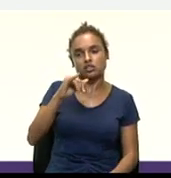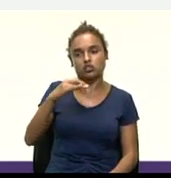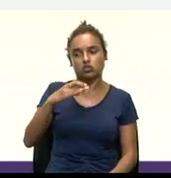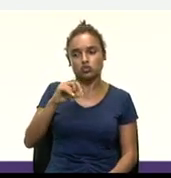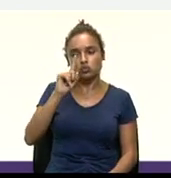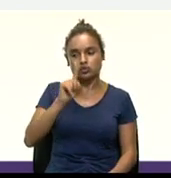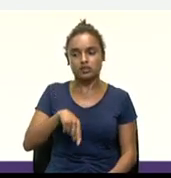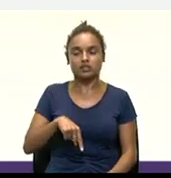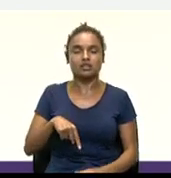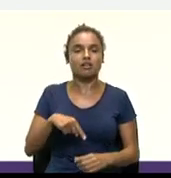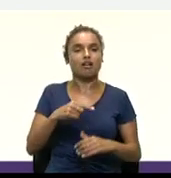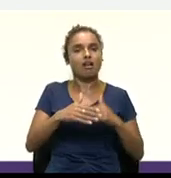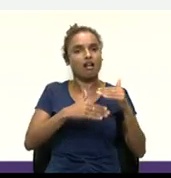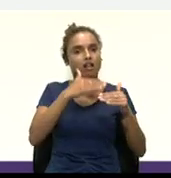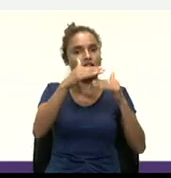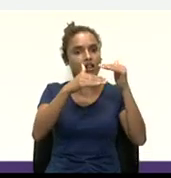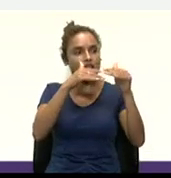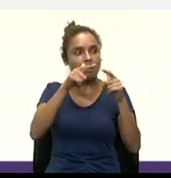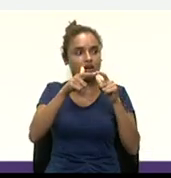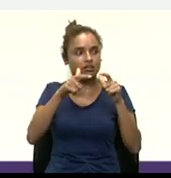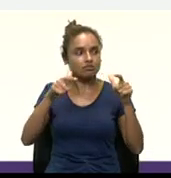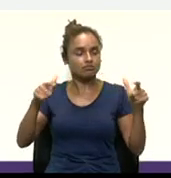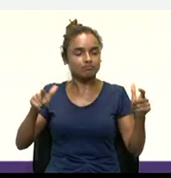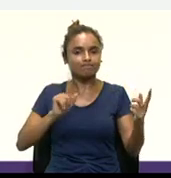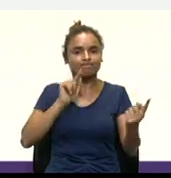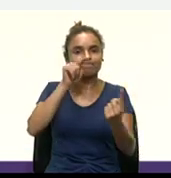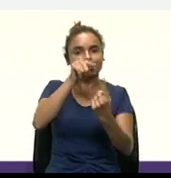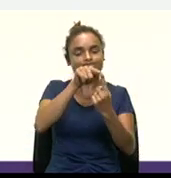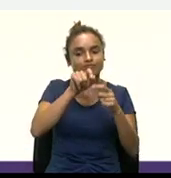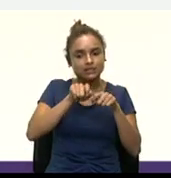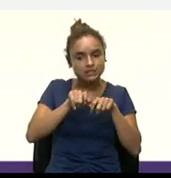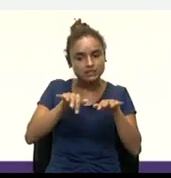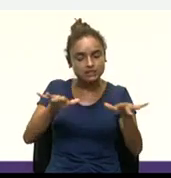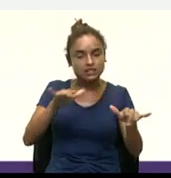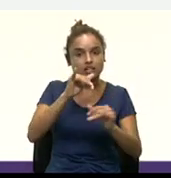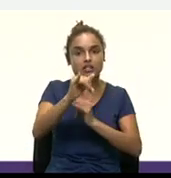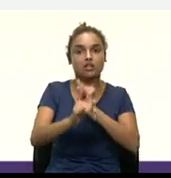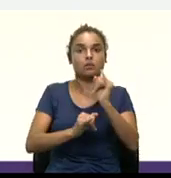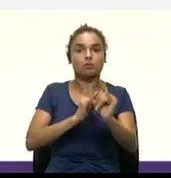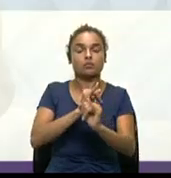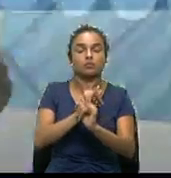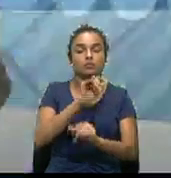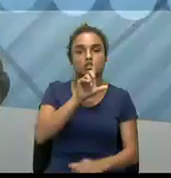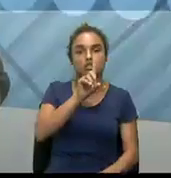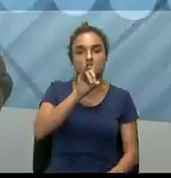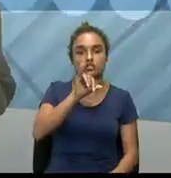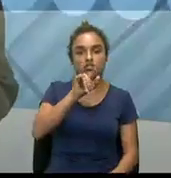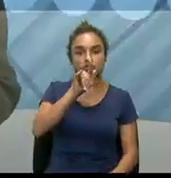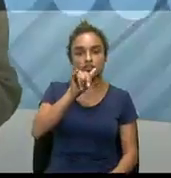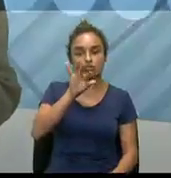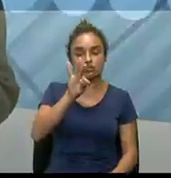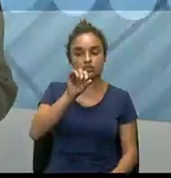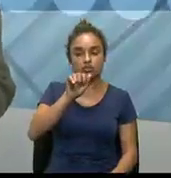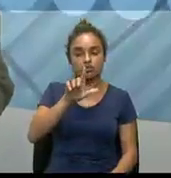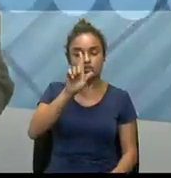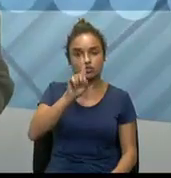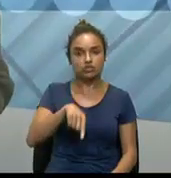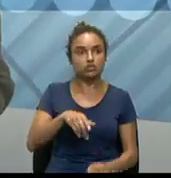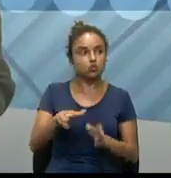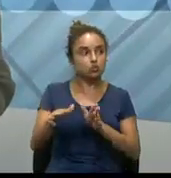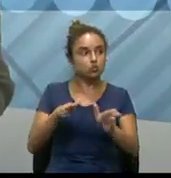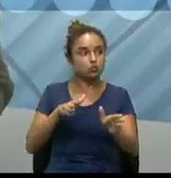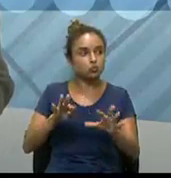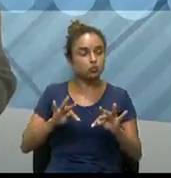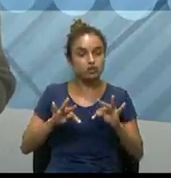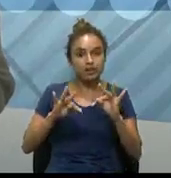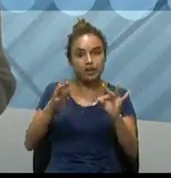crescimento do alcance digital, né? Então, com os recursos tecnológicos fica muito mais fácil,